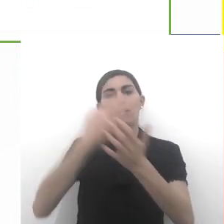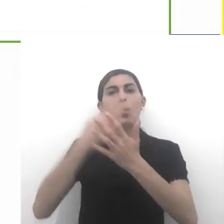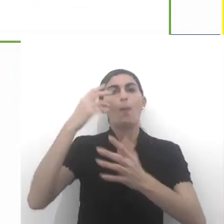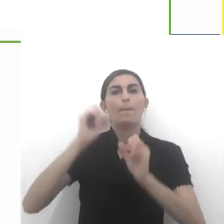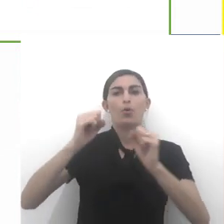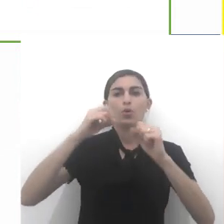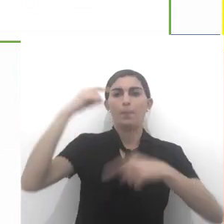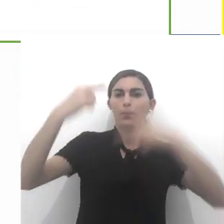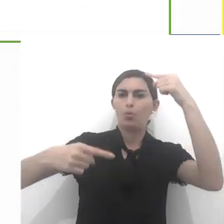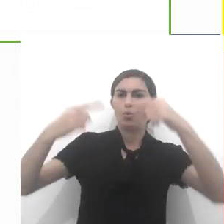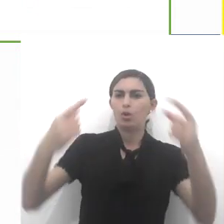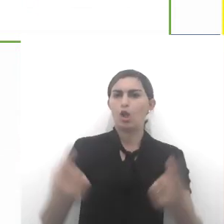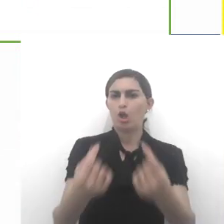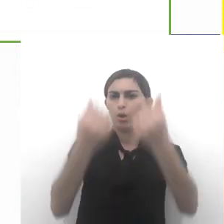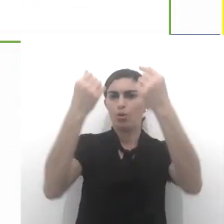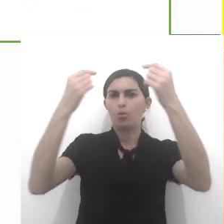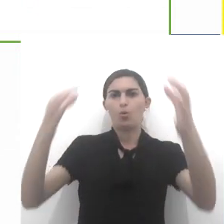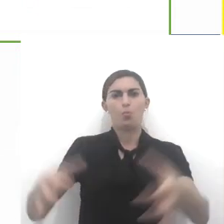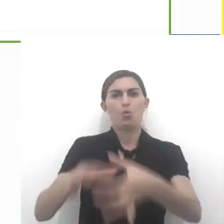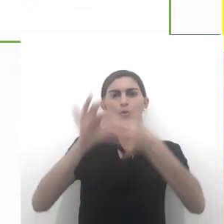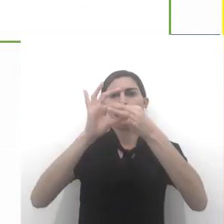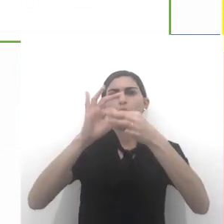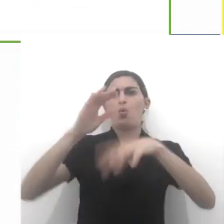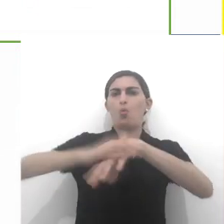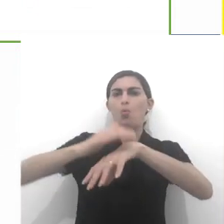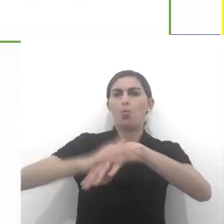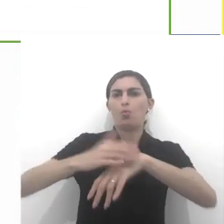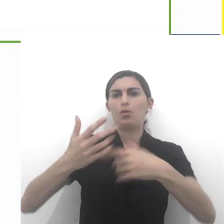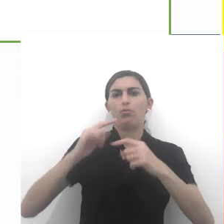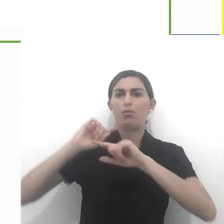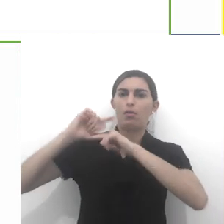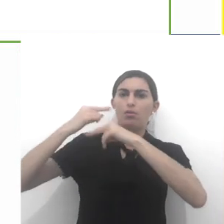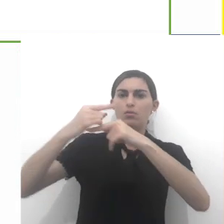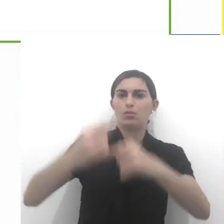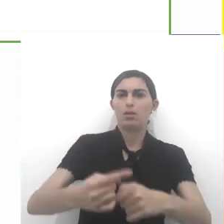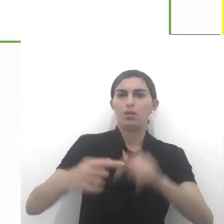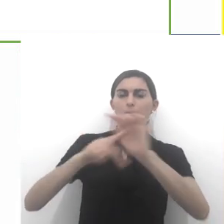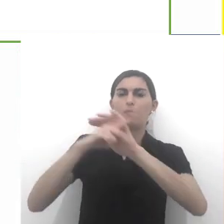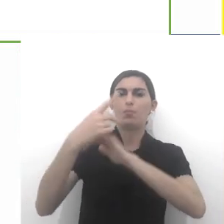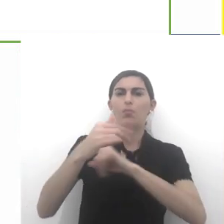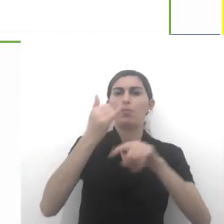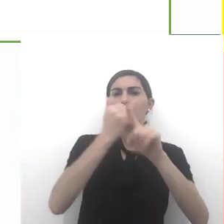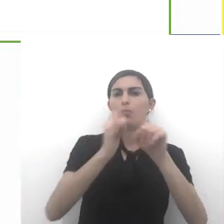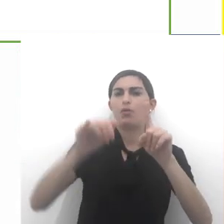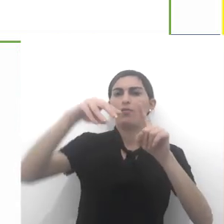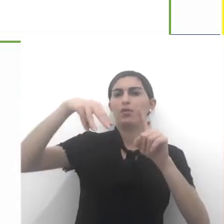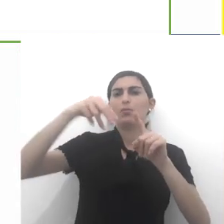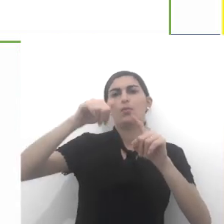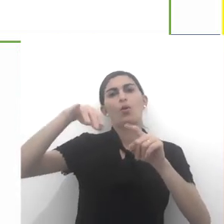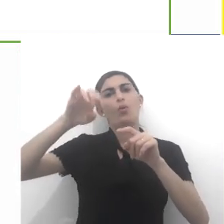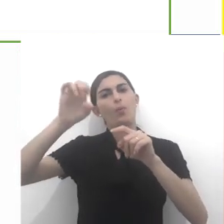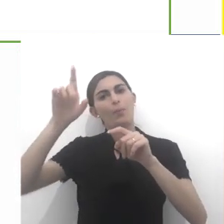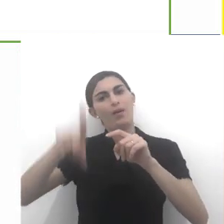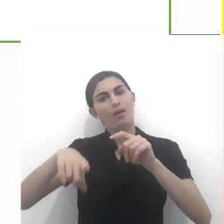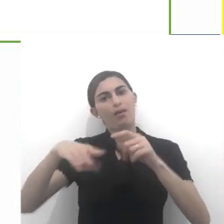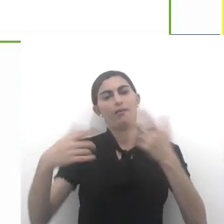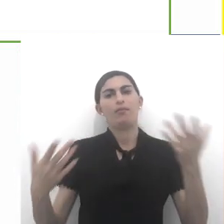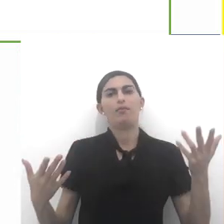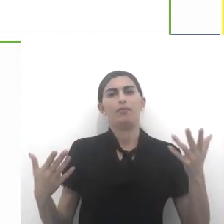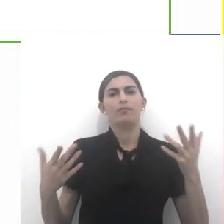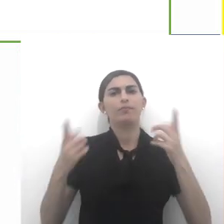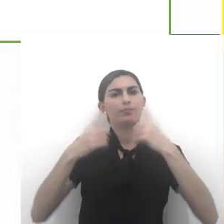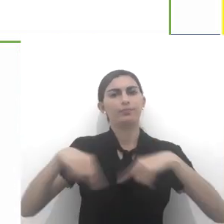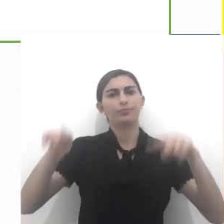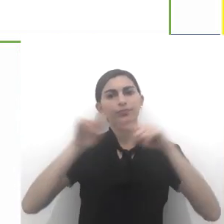político e econômico deveria concentrar-se nas mãos dos descendentes do profeta Mohamed Maomé,